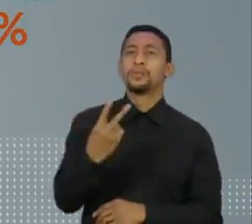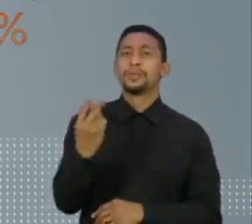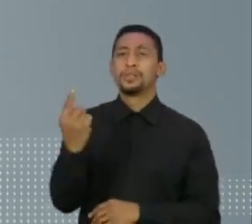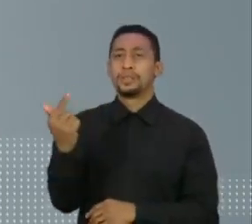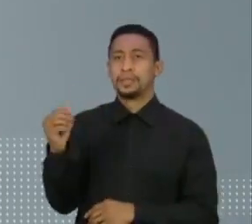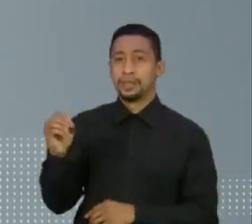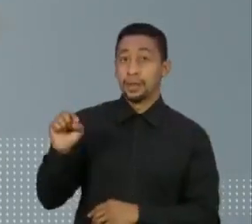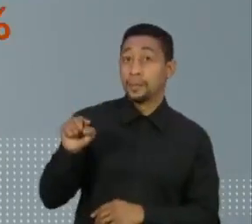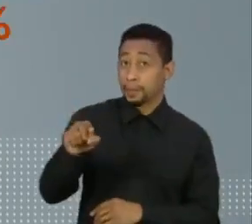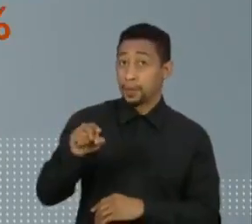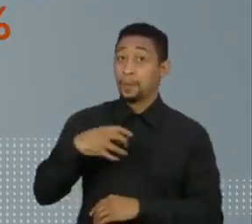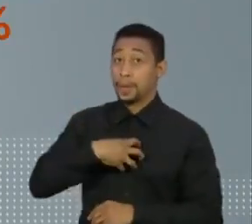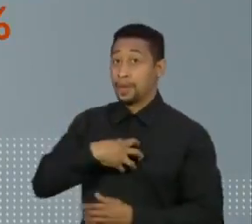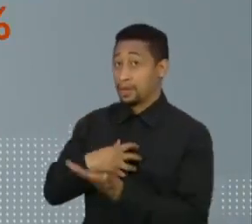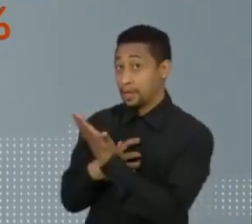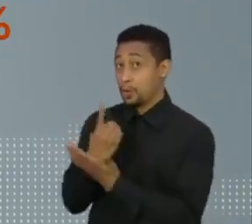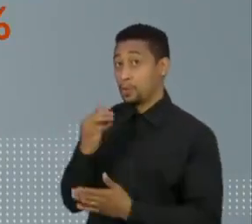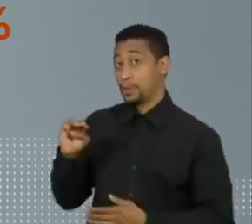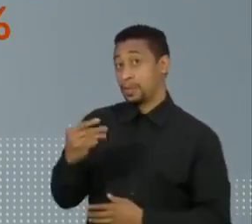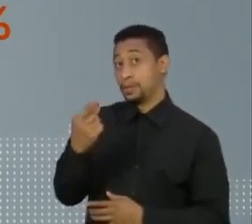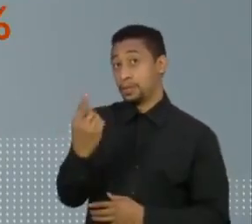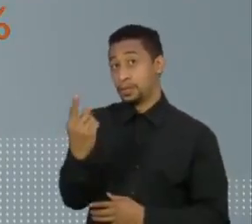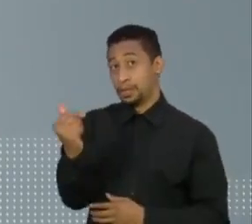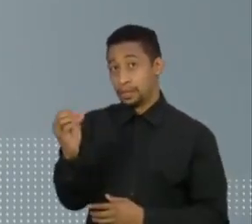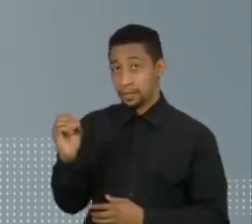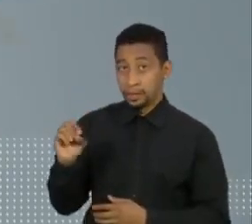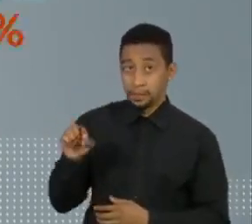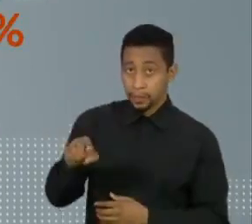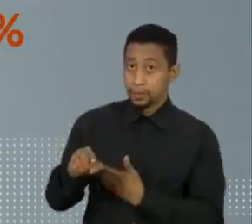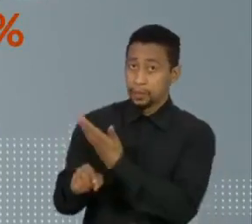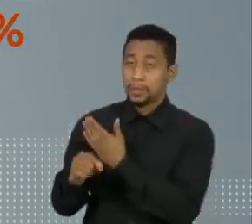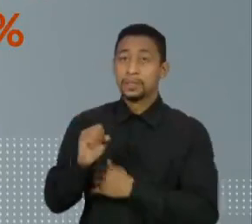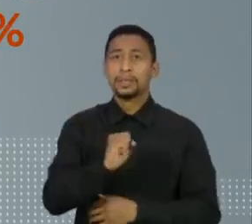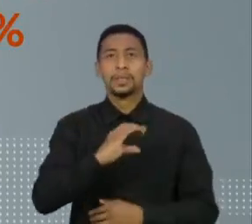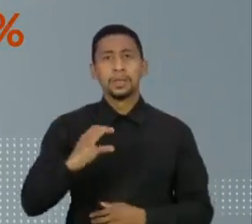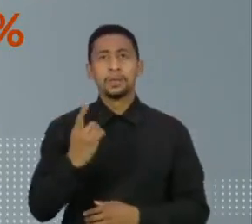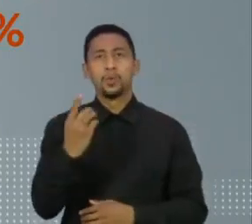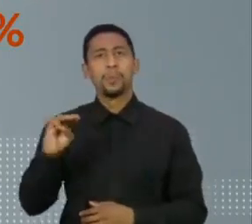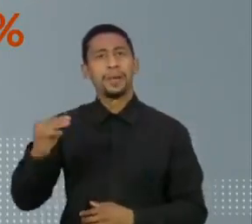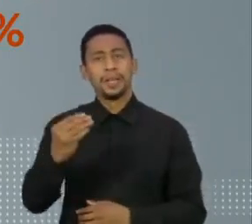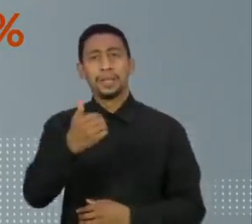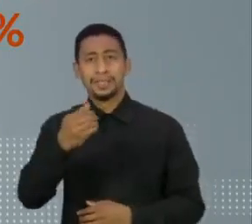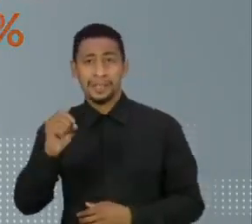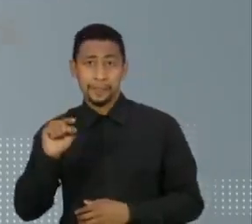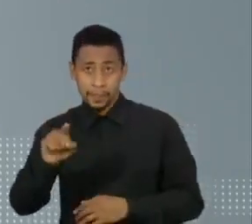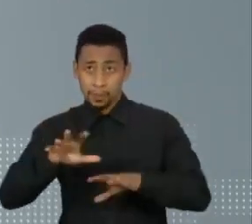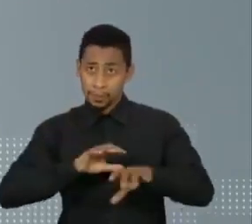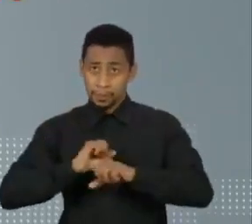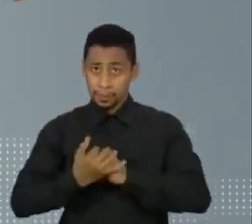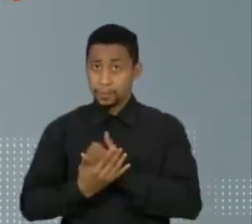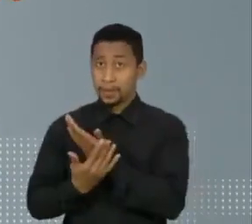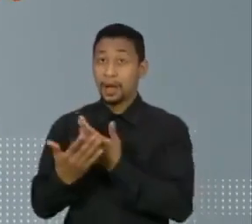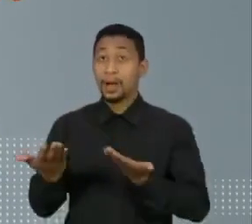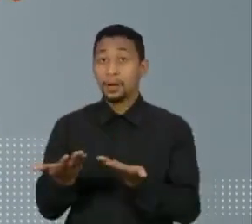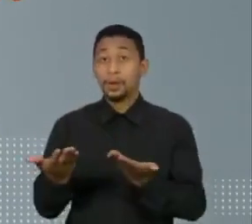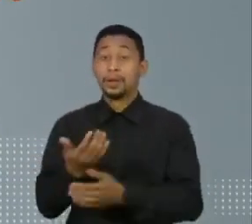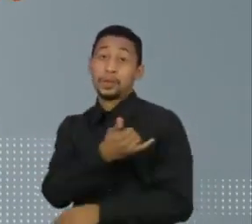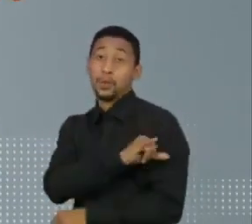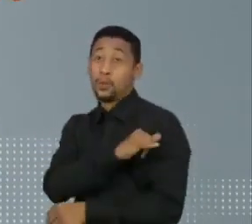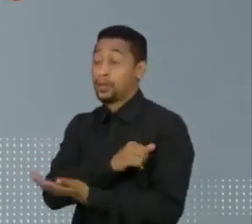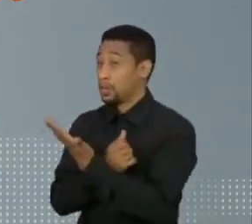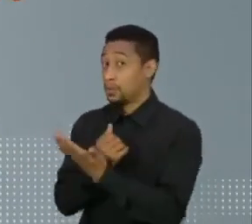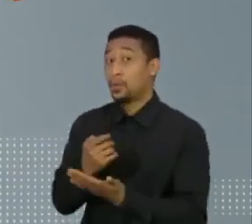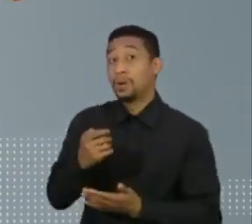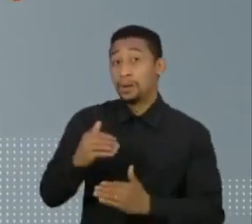mil. Bahia com 1 milhão e 170 mil. Santa Catarina perto de 1 milhão e 100 mil. E agora também o Rio de Janeiro